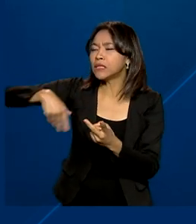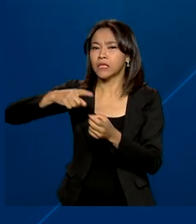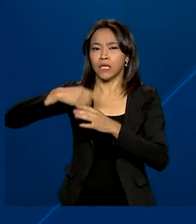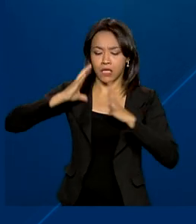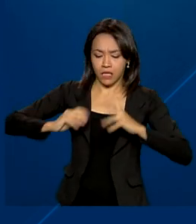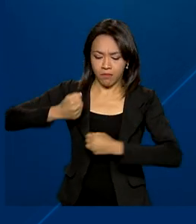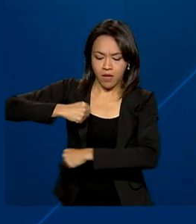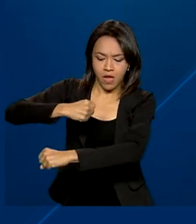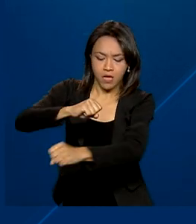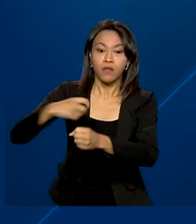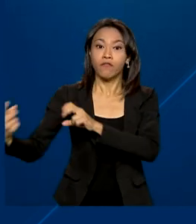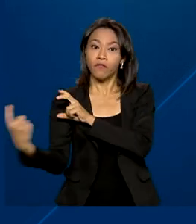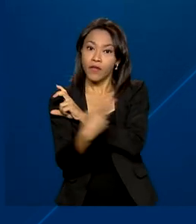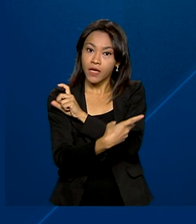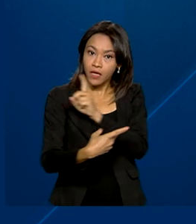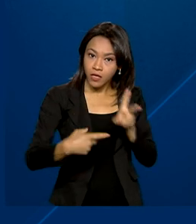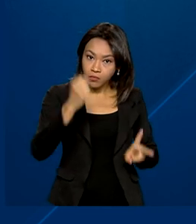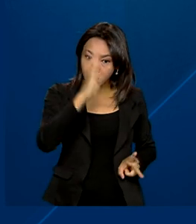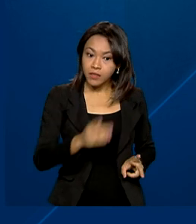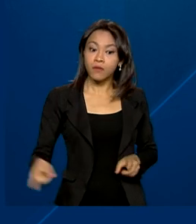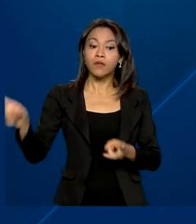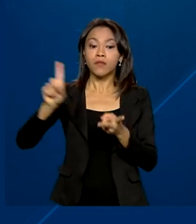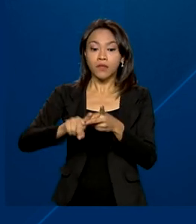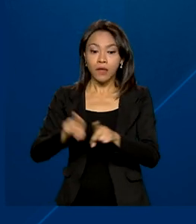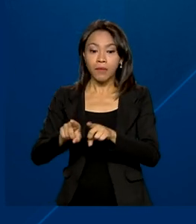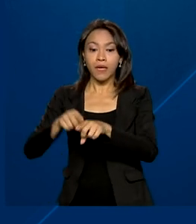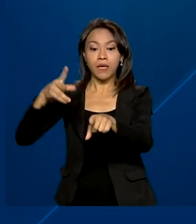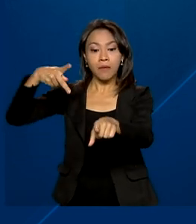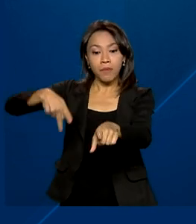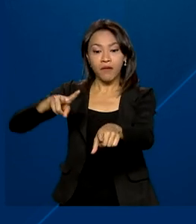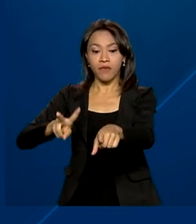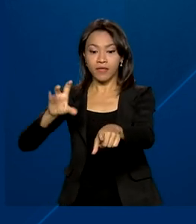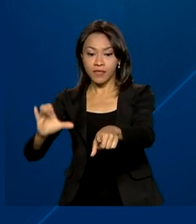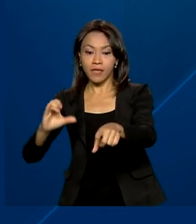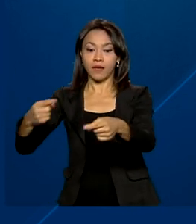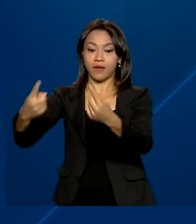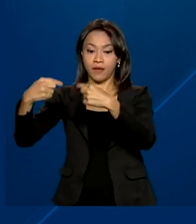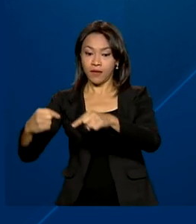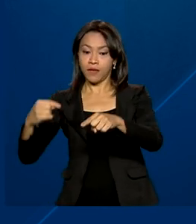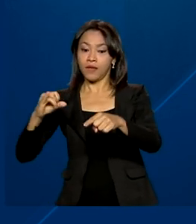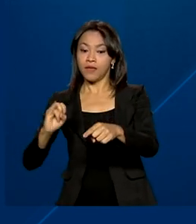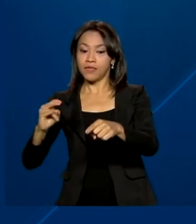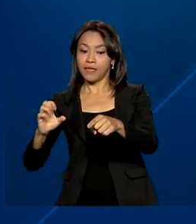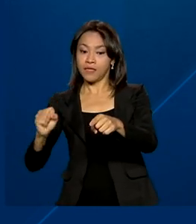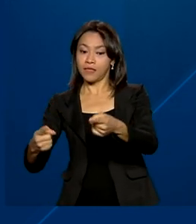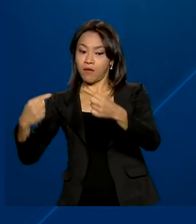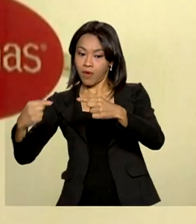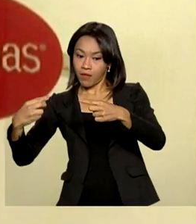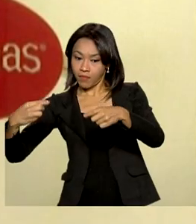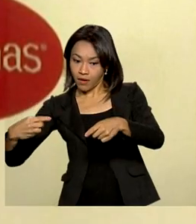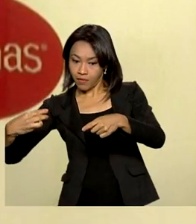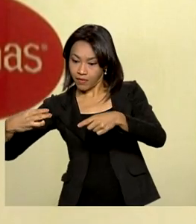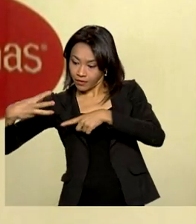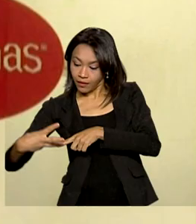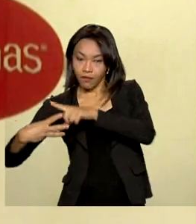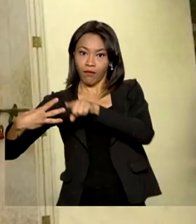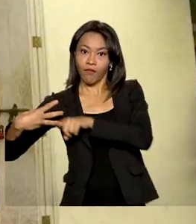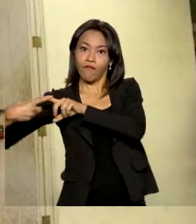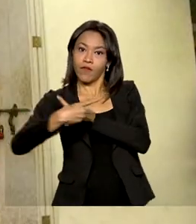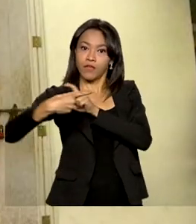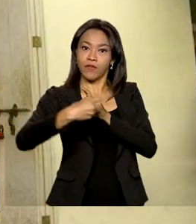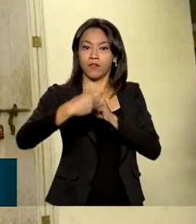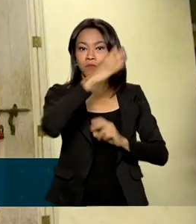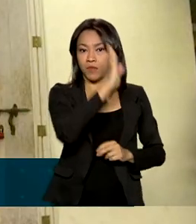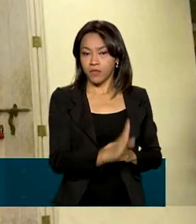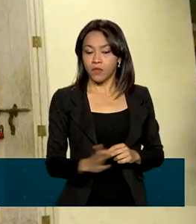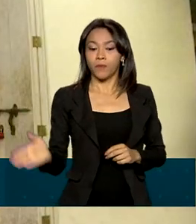limpeza. Também vende PVC, insetizidas, formicidas e herbicidas. Nos últimos anos, o